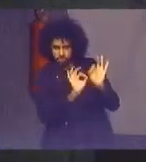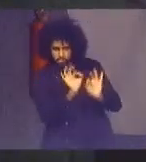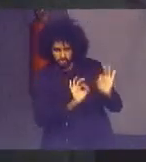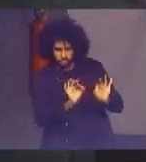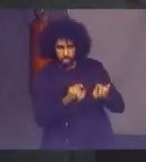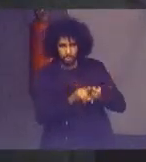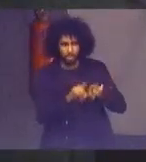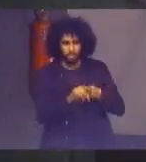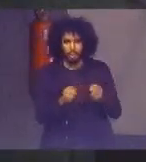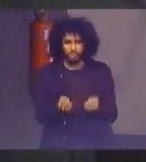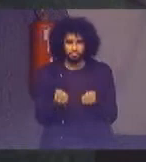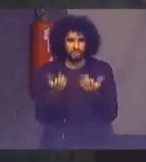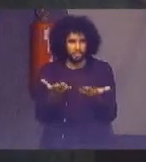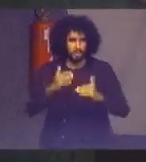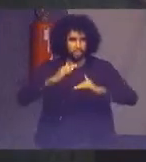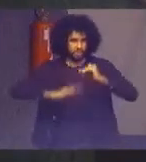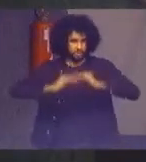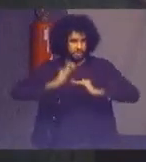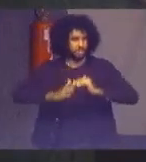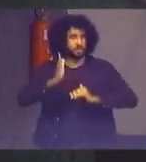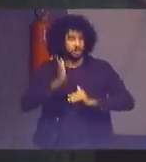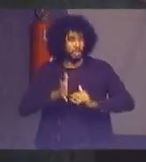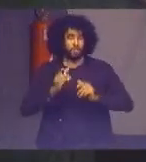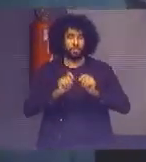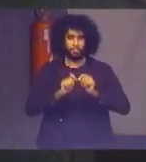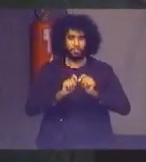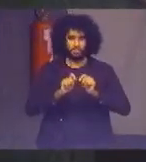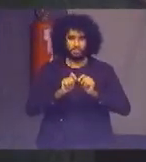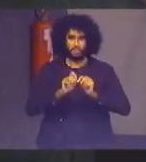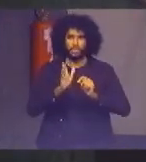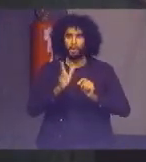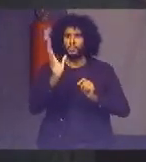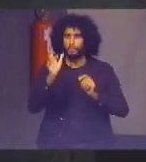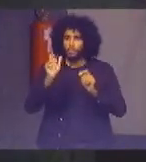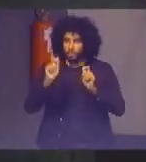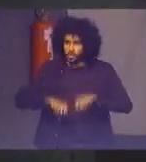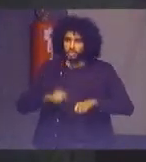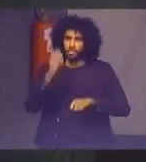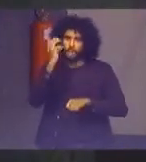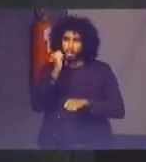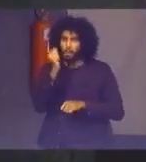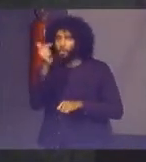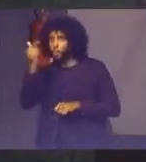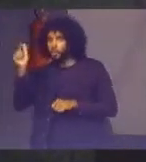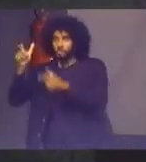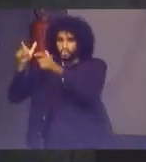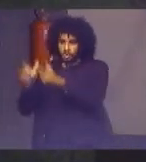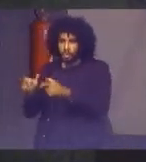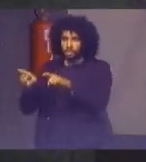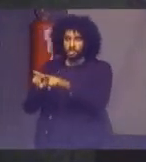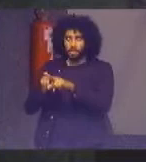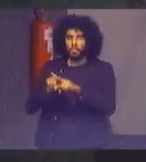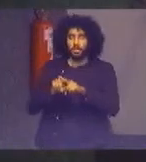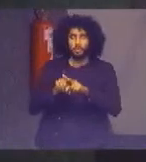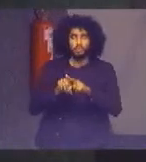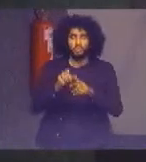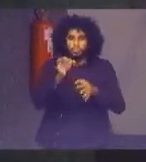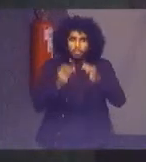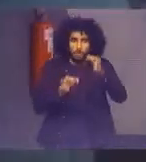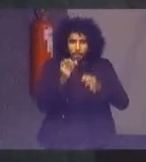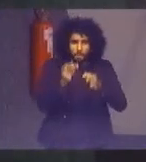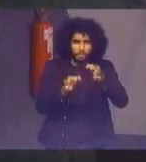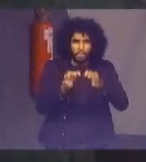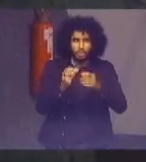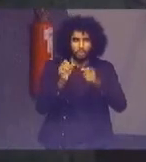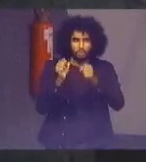disseminação das práticas já realizadas que possam ser adotadas por outros tribunais e demais poderes da União. A